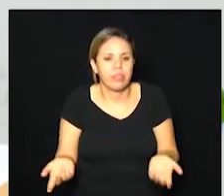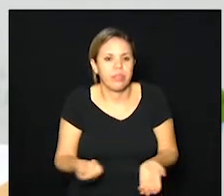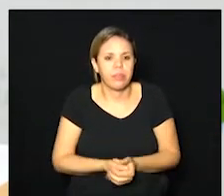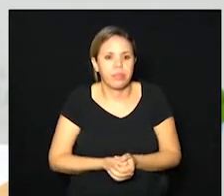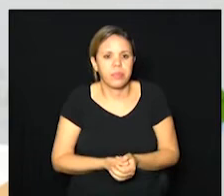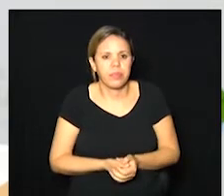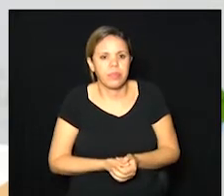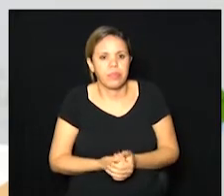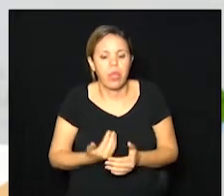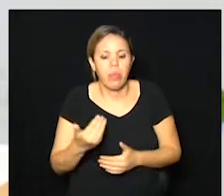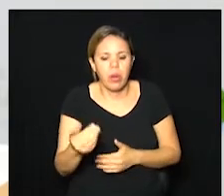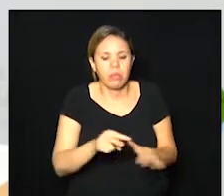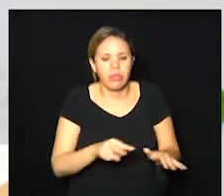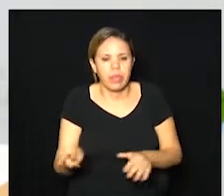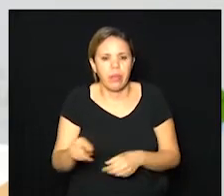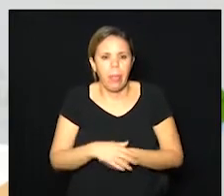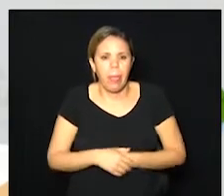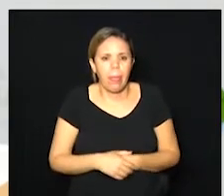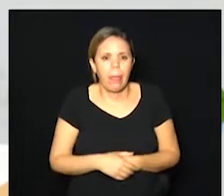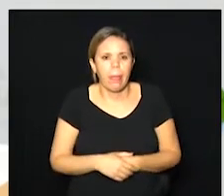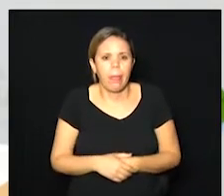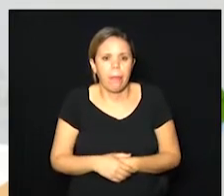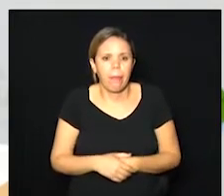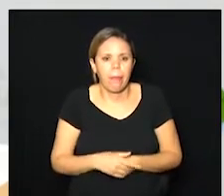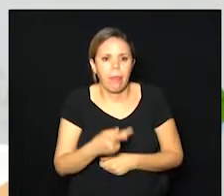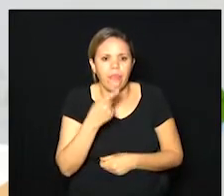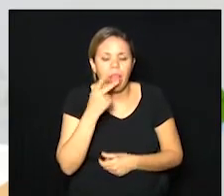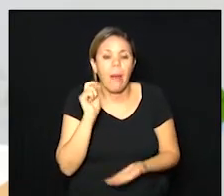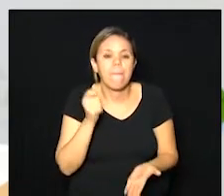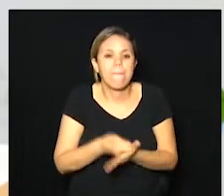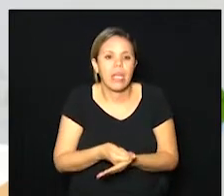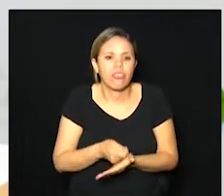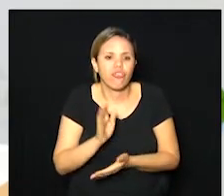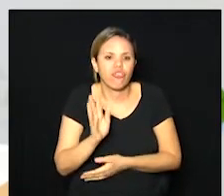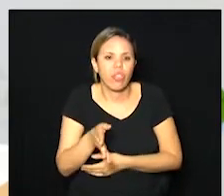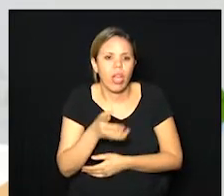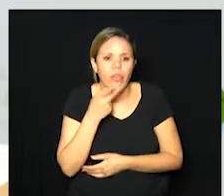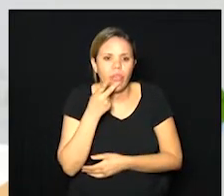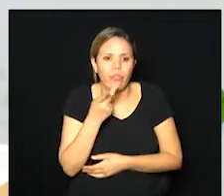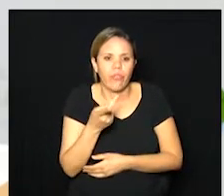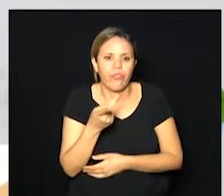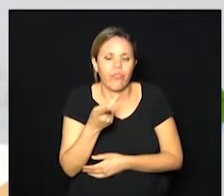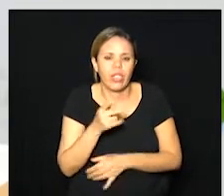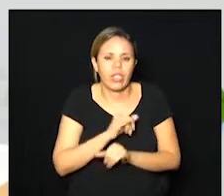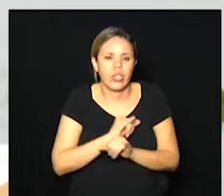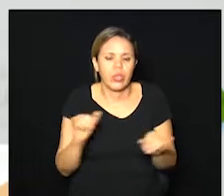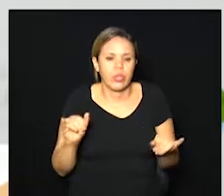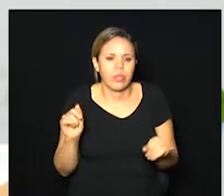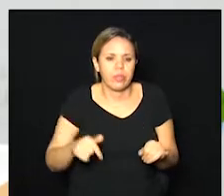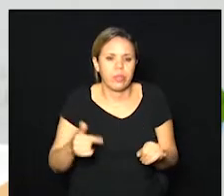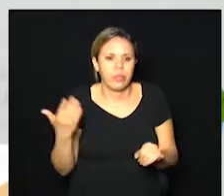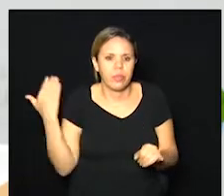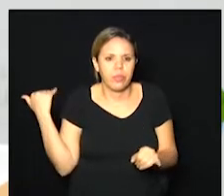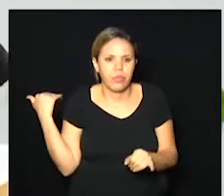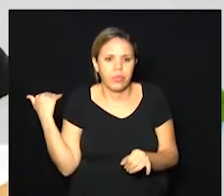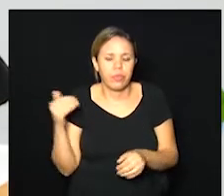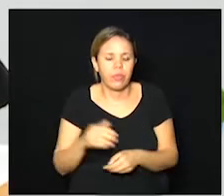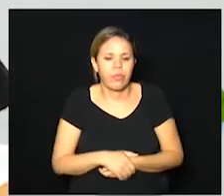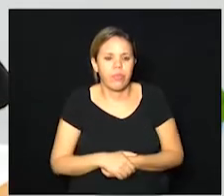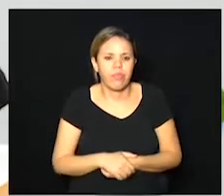na semana que vem. Por falar em pagamento, eu já havia feito o anúncio aqui em outros